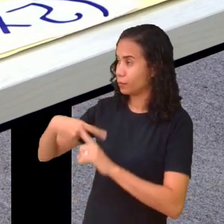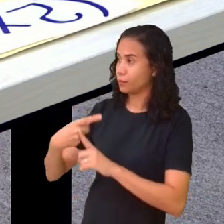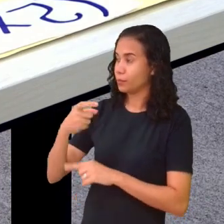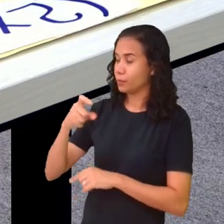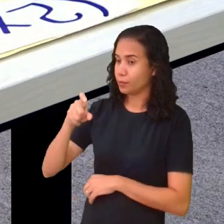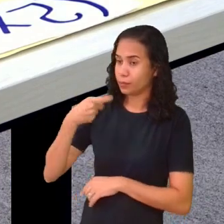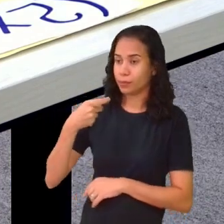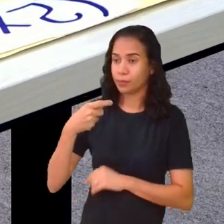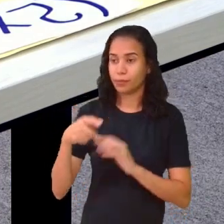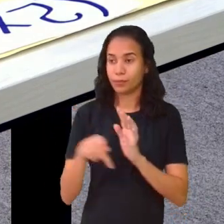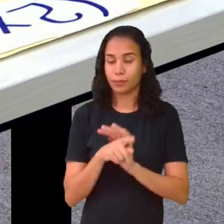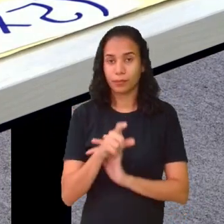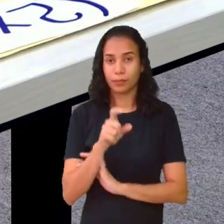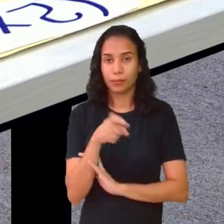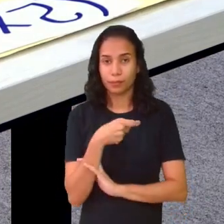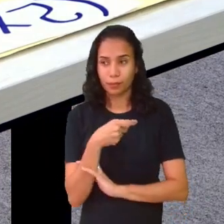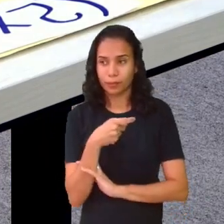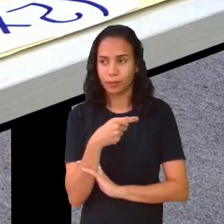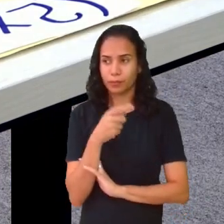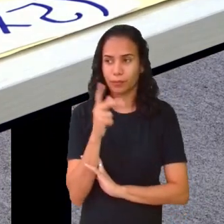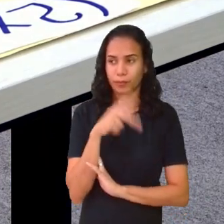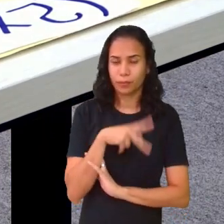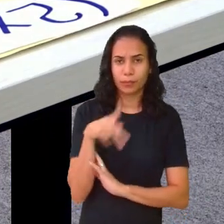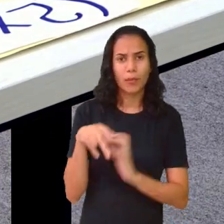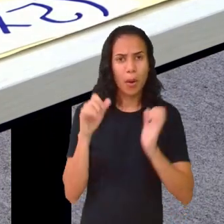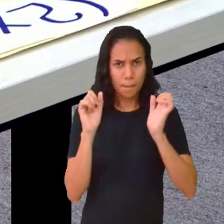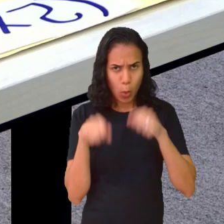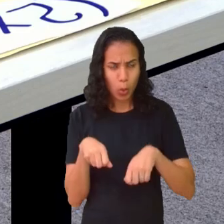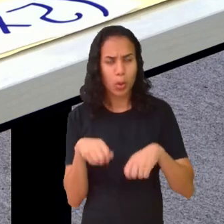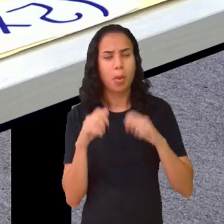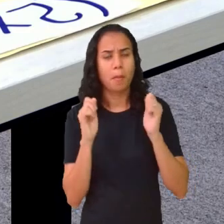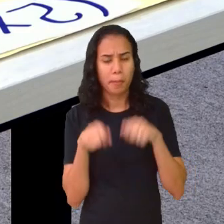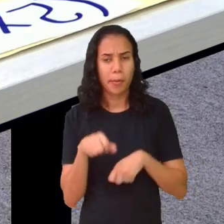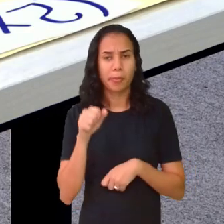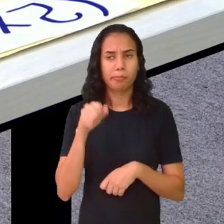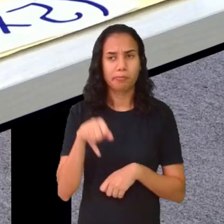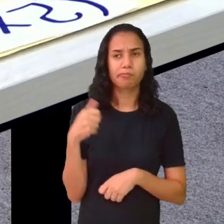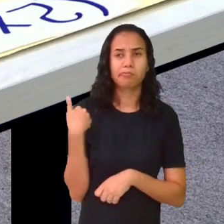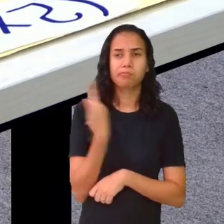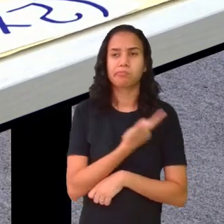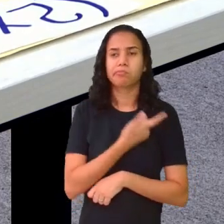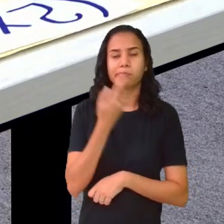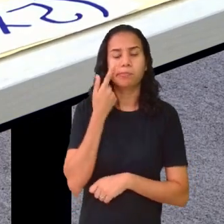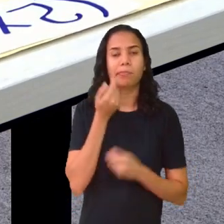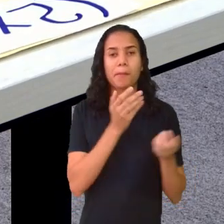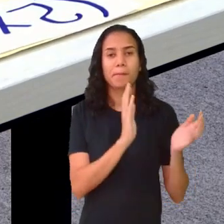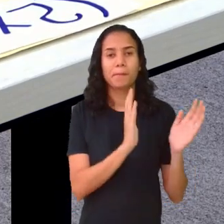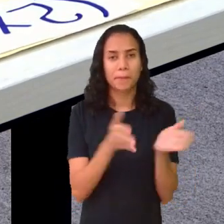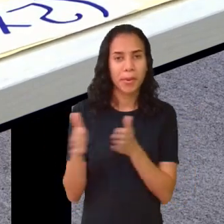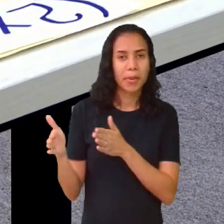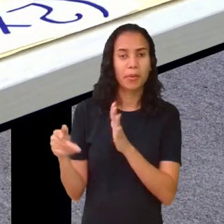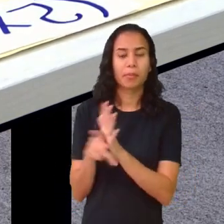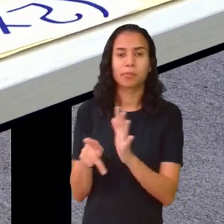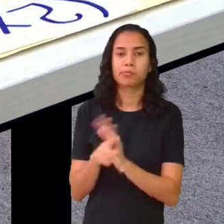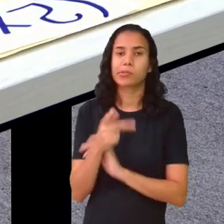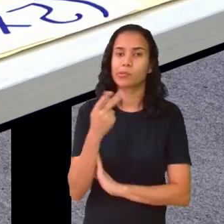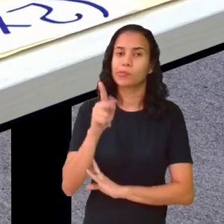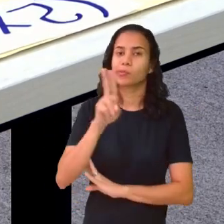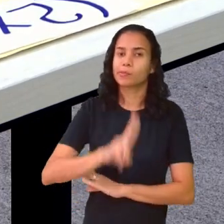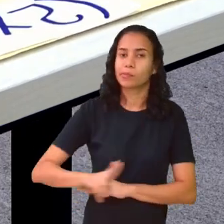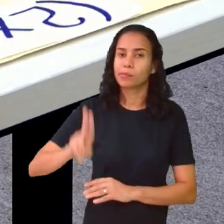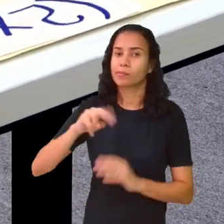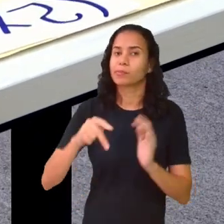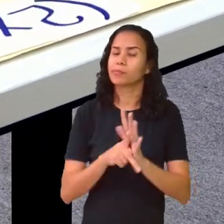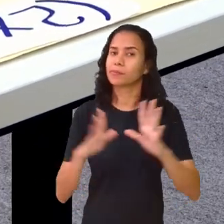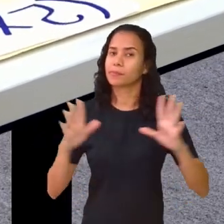x. E um x e outro x. Professora, posso botar assim? Pode, gente. Mas a gente vai seguir um padrão. Como eu disse, você trabalhando com